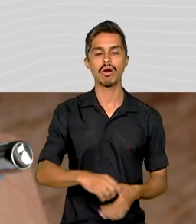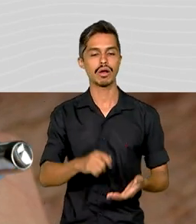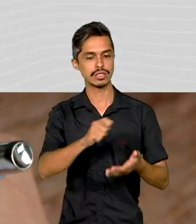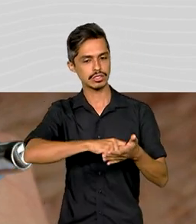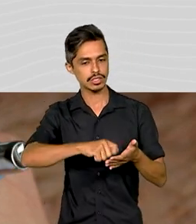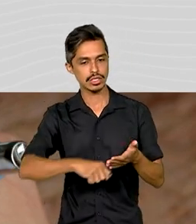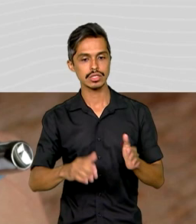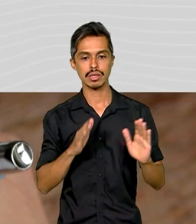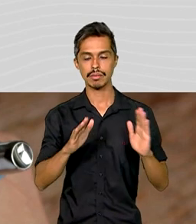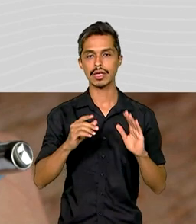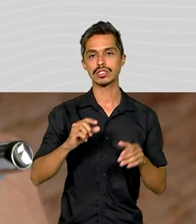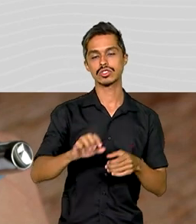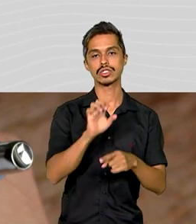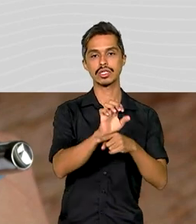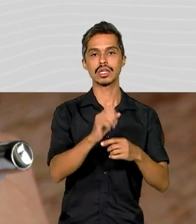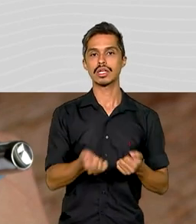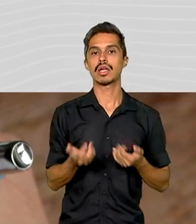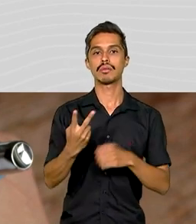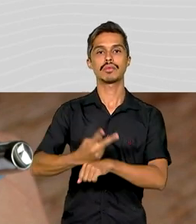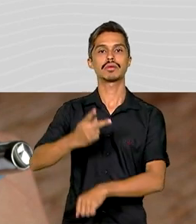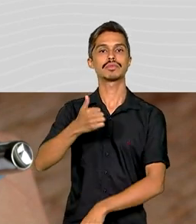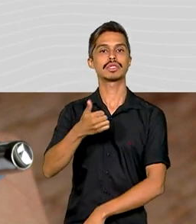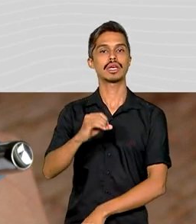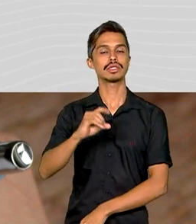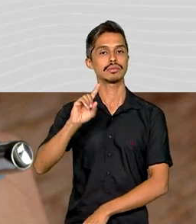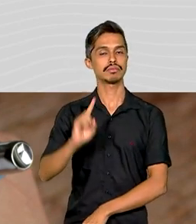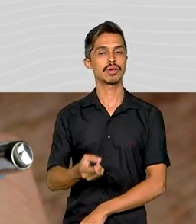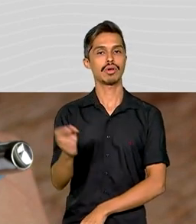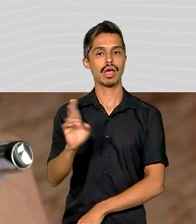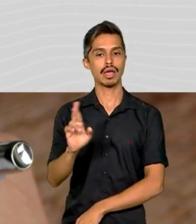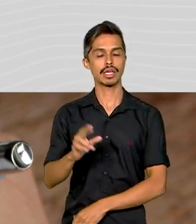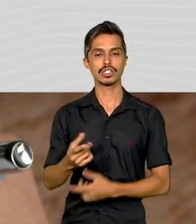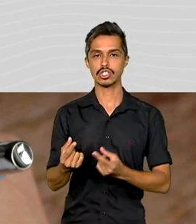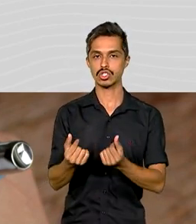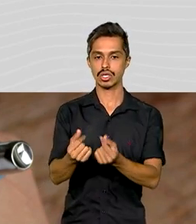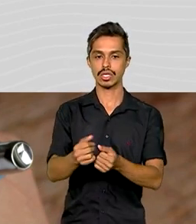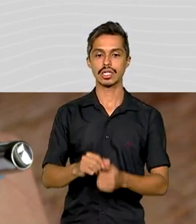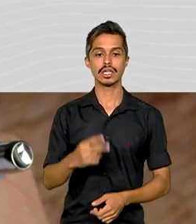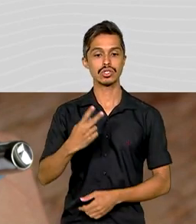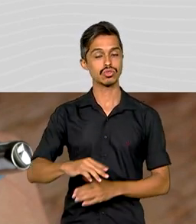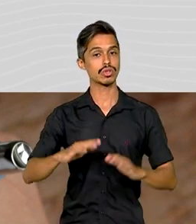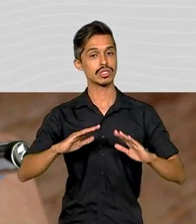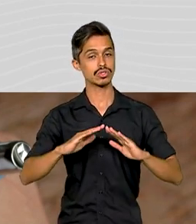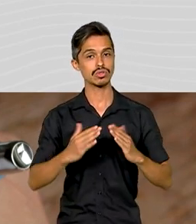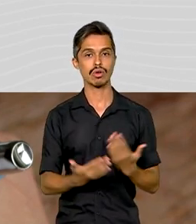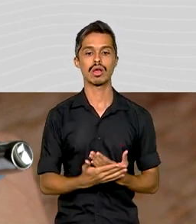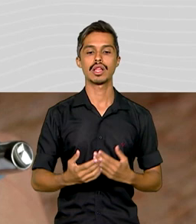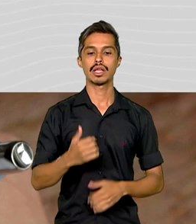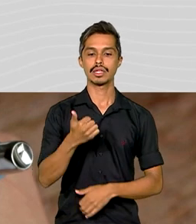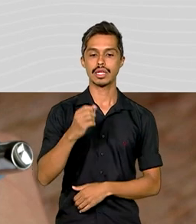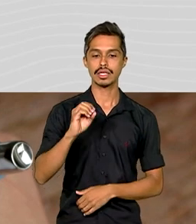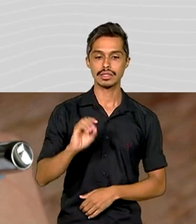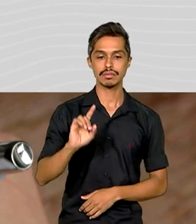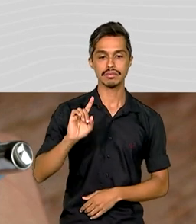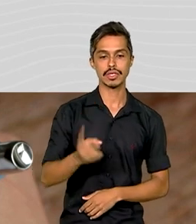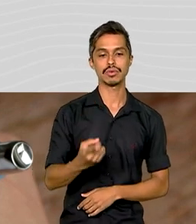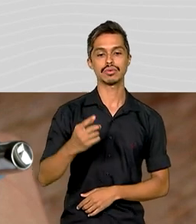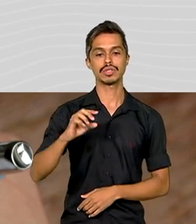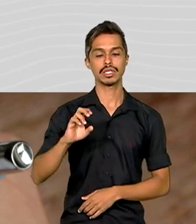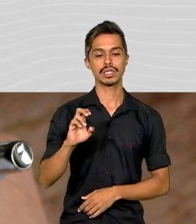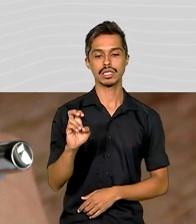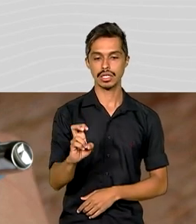recebe o prêmio de R$.000,00 em dinheiro e sua escola R$ 10.500,00.